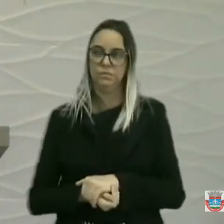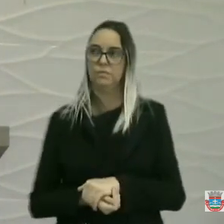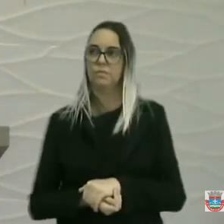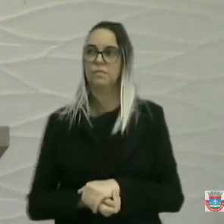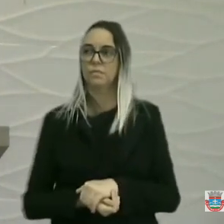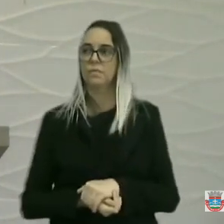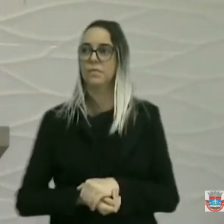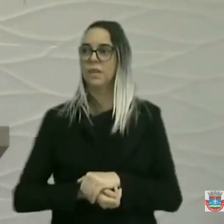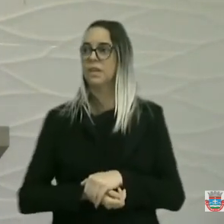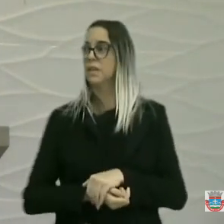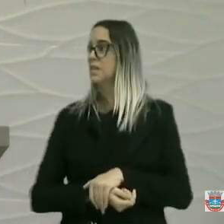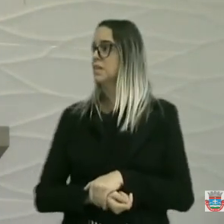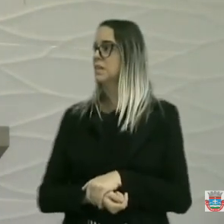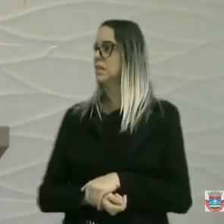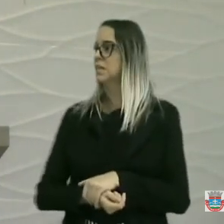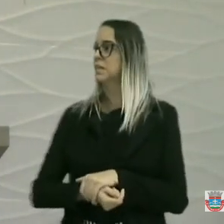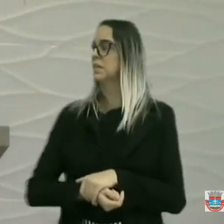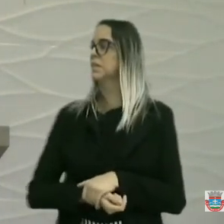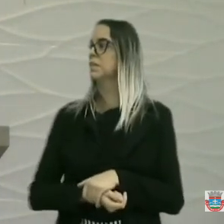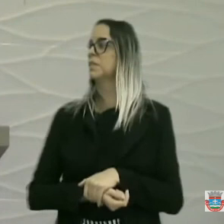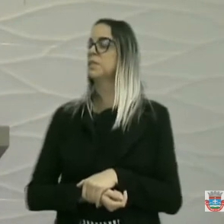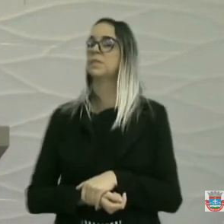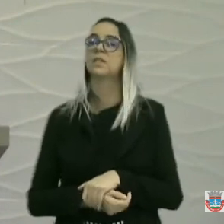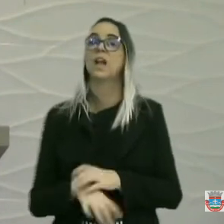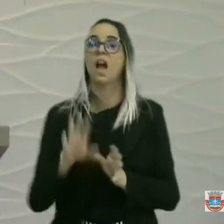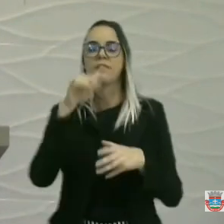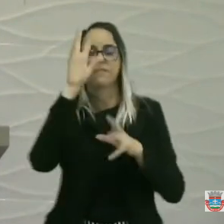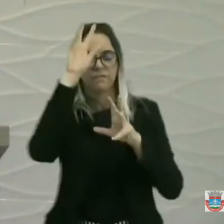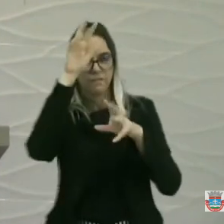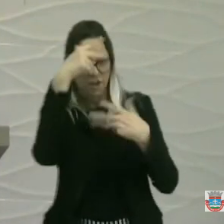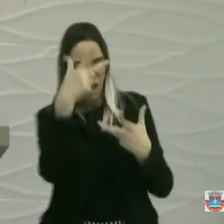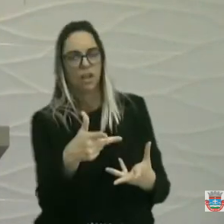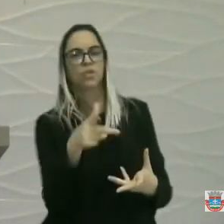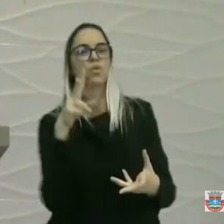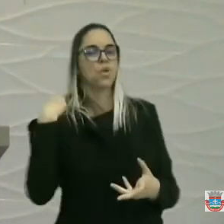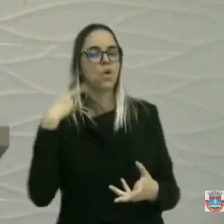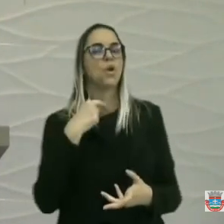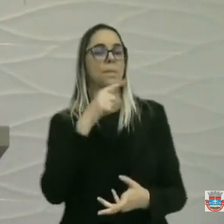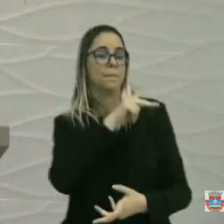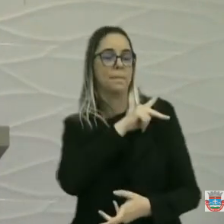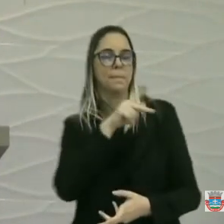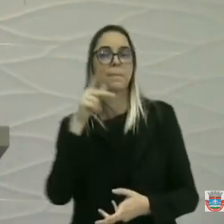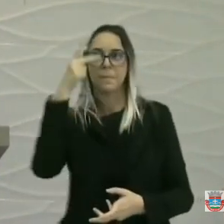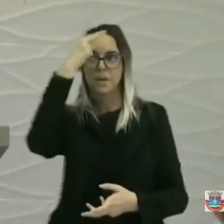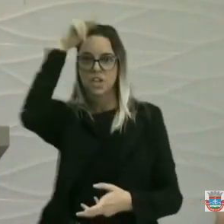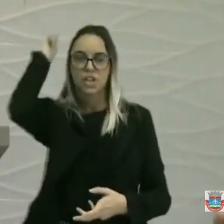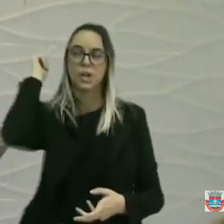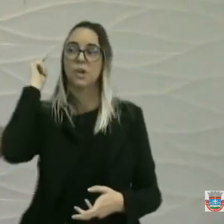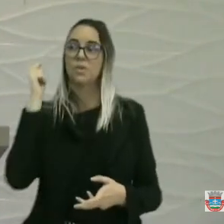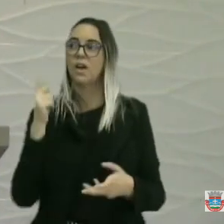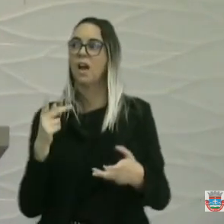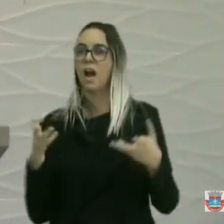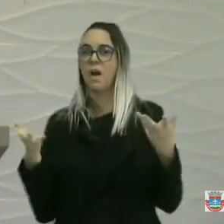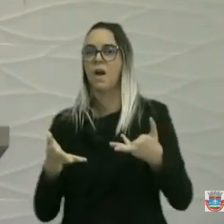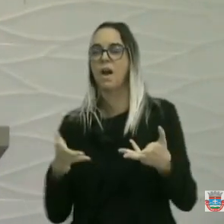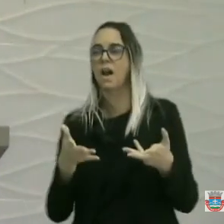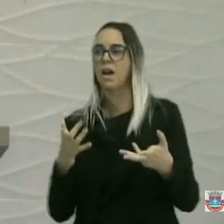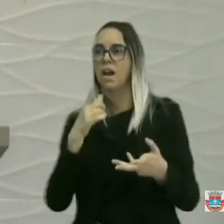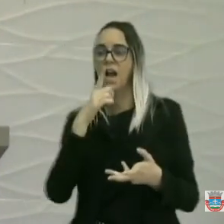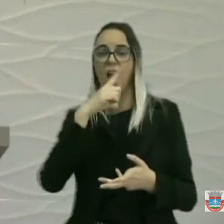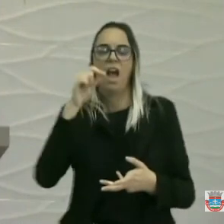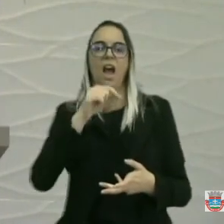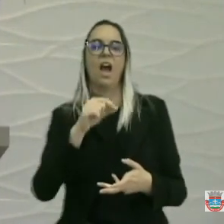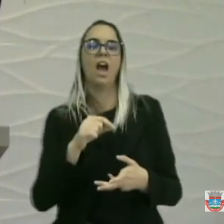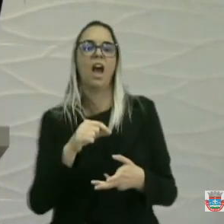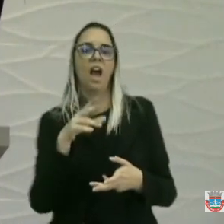Senhor presidente, senhor vereador, senhor vereador Pachequinho, não precisa, vossa excelência, me avisar que ele tem que sair da tribuna. Ele